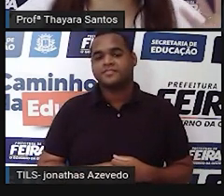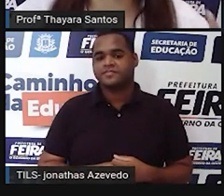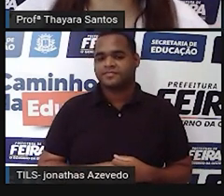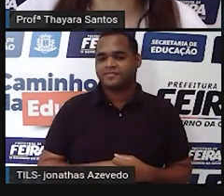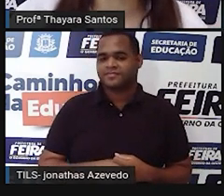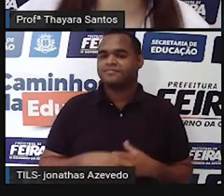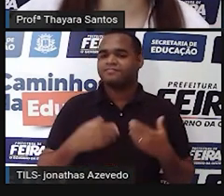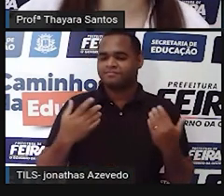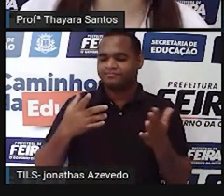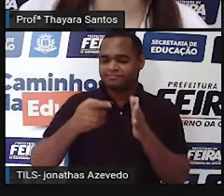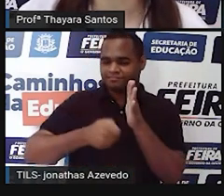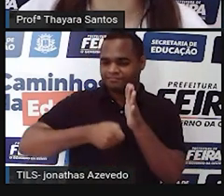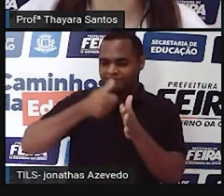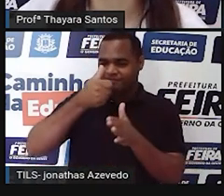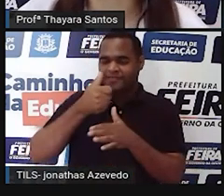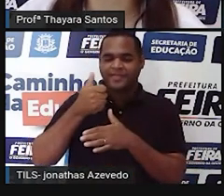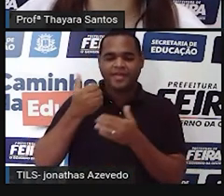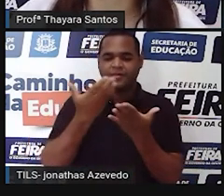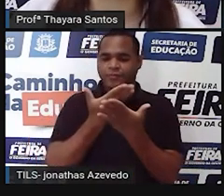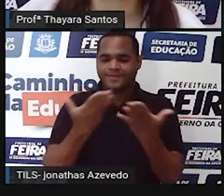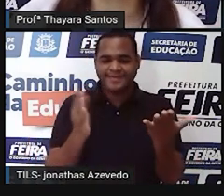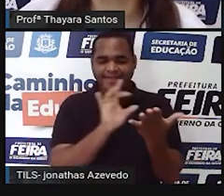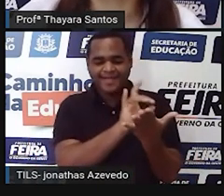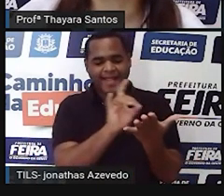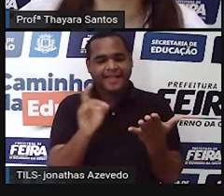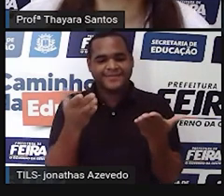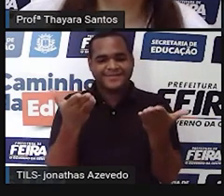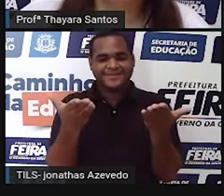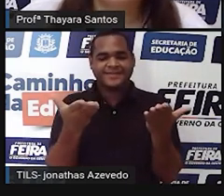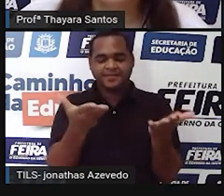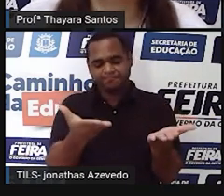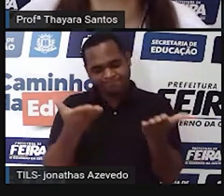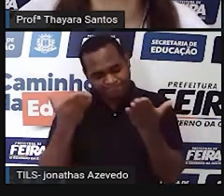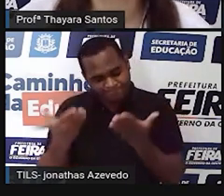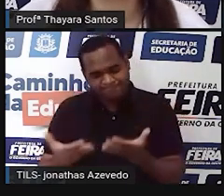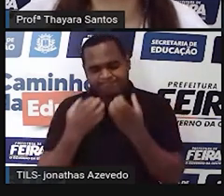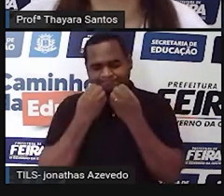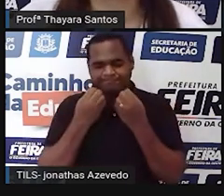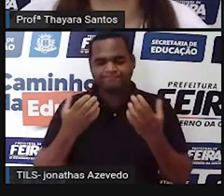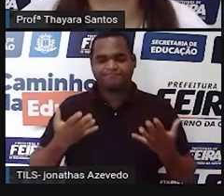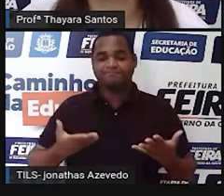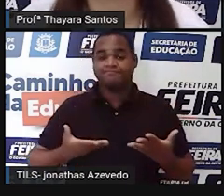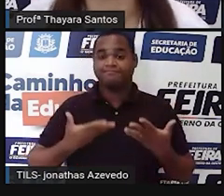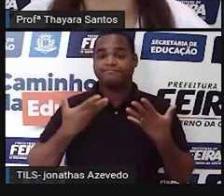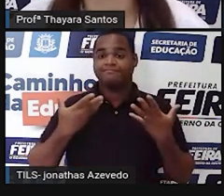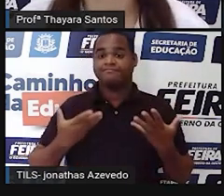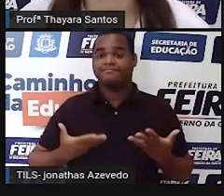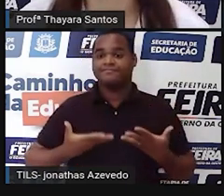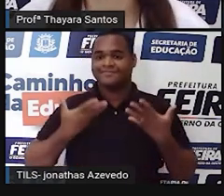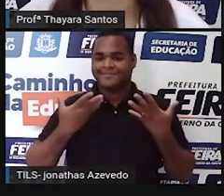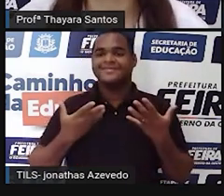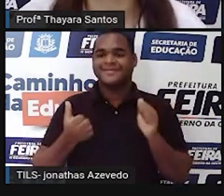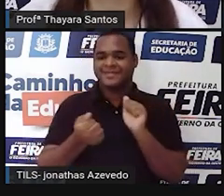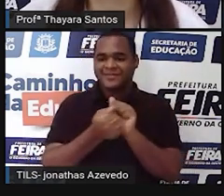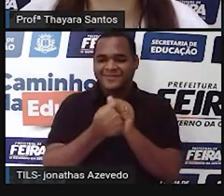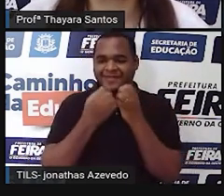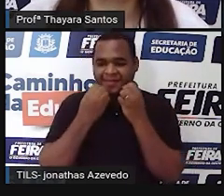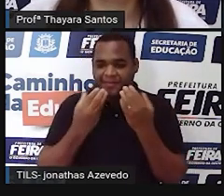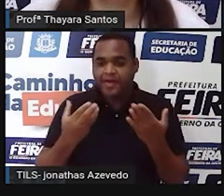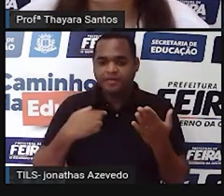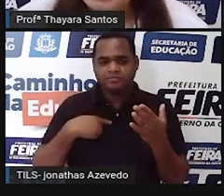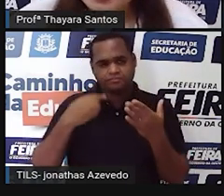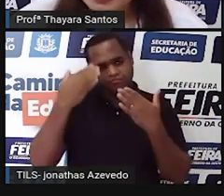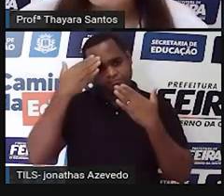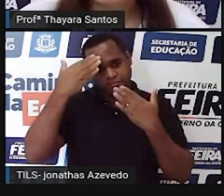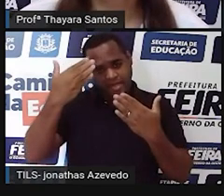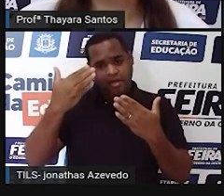Primeiro do que tudo, sejam todos vocês que estão aí do outro lado muito bem-vindos. É uma alegria enorme para a gente ter vocês aqui comigo. Muito obrigada por estarem